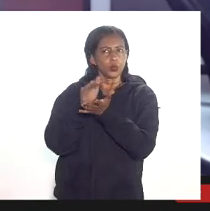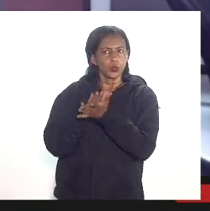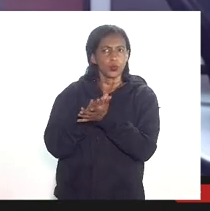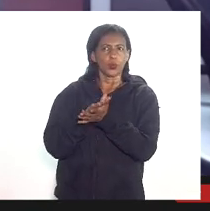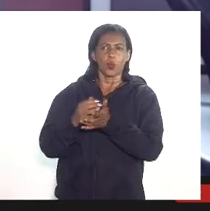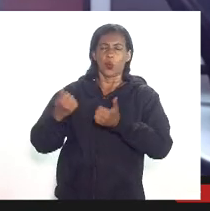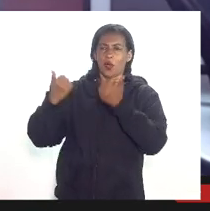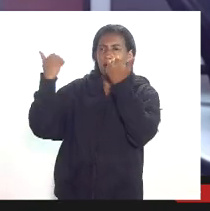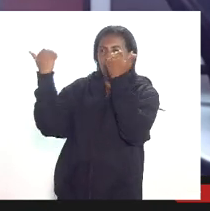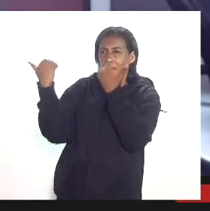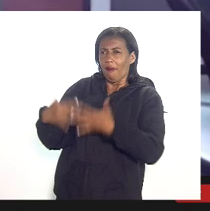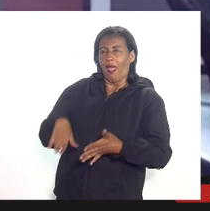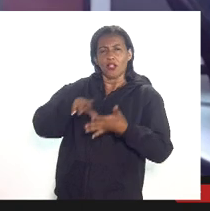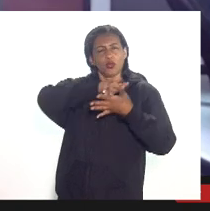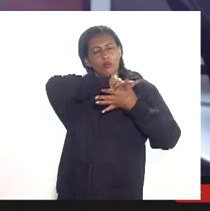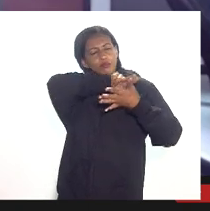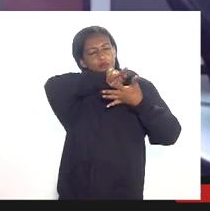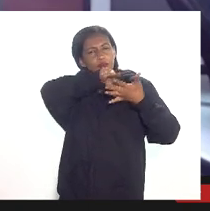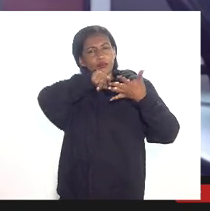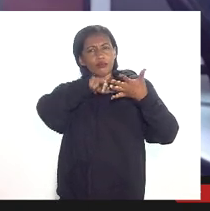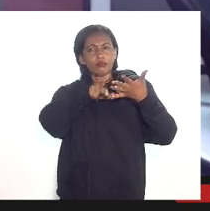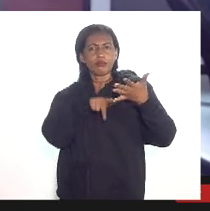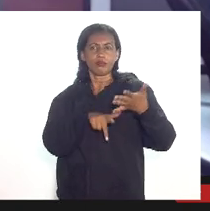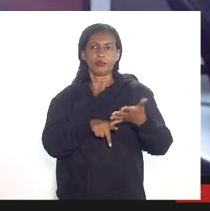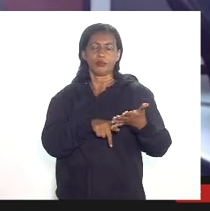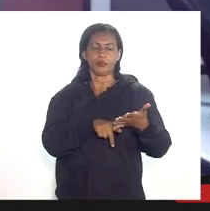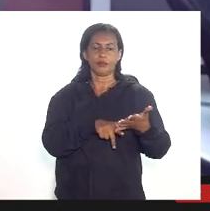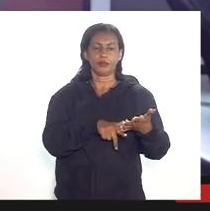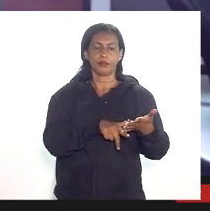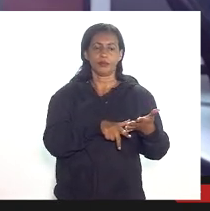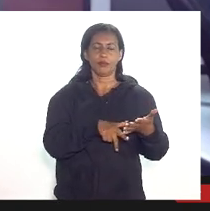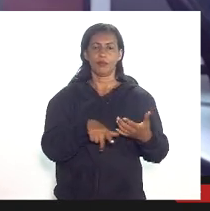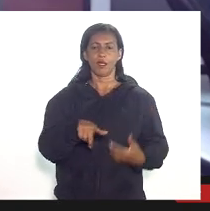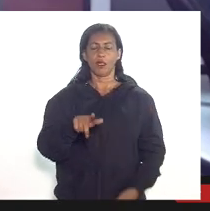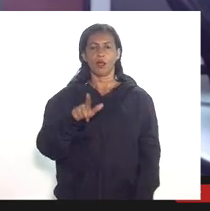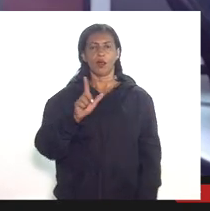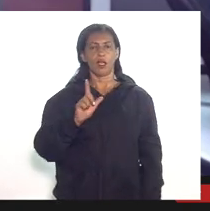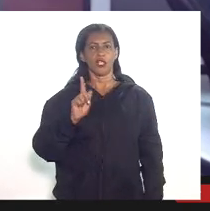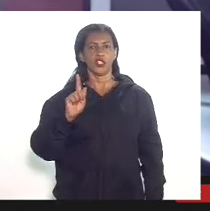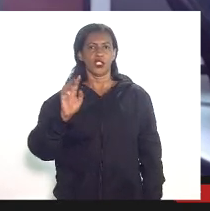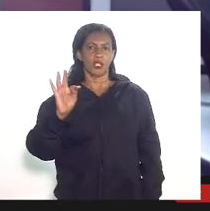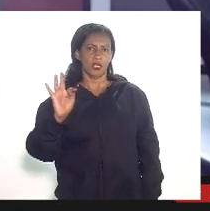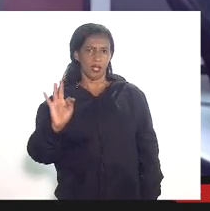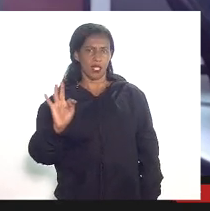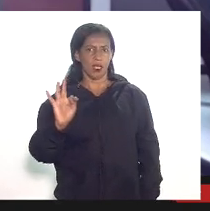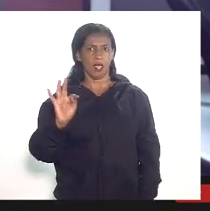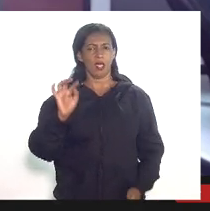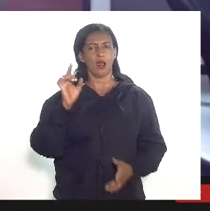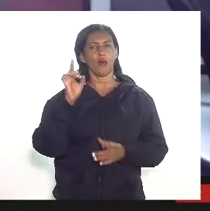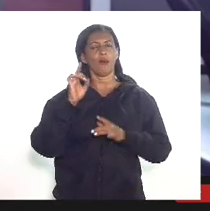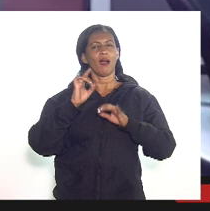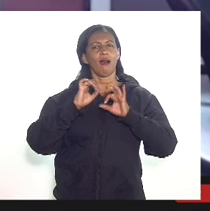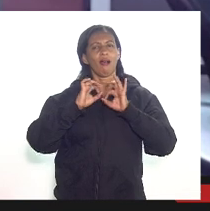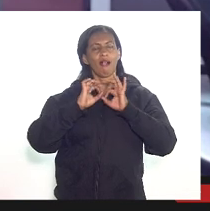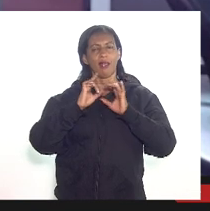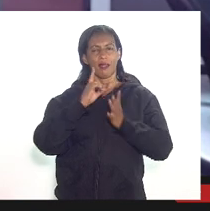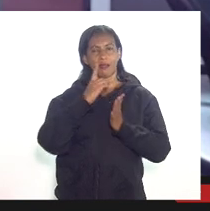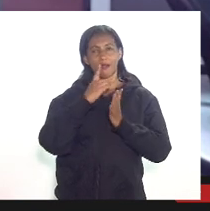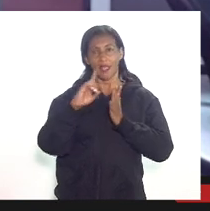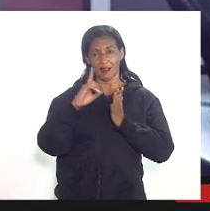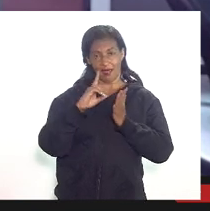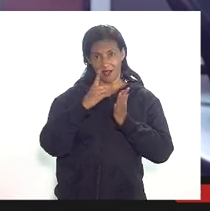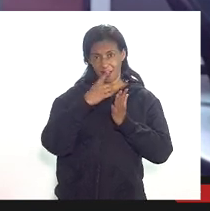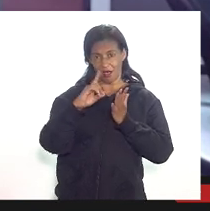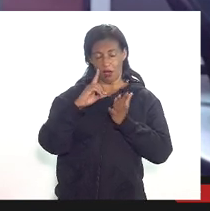depreciação e outros gastos o RGT como eu falei que é uma declaração que tem que ser apresentada a